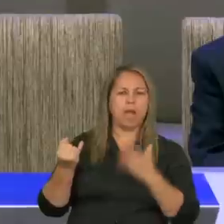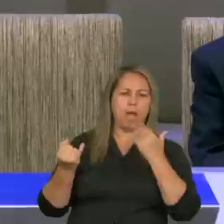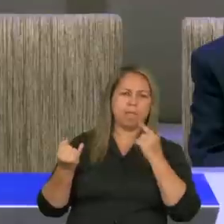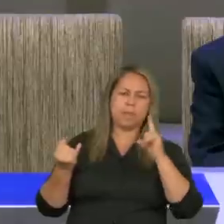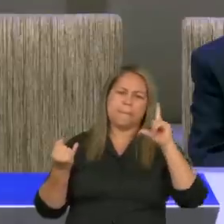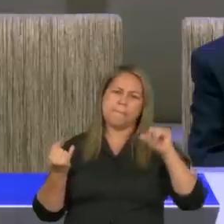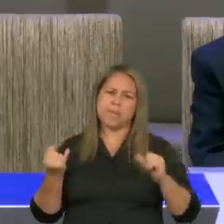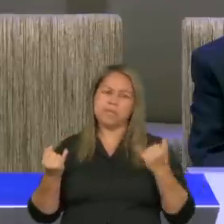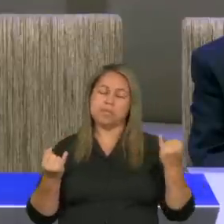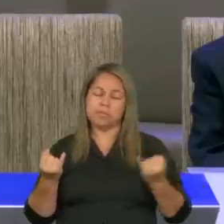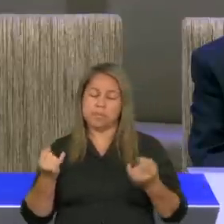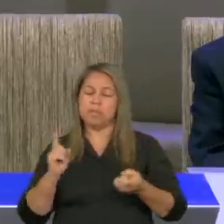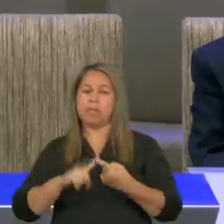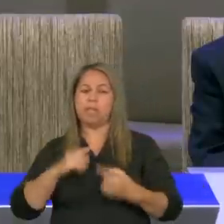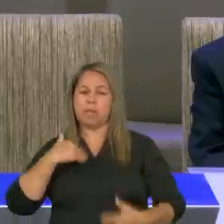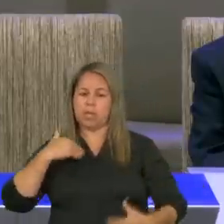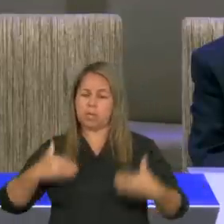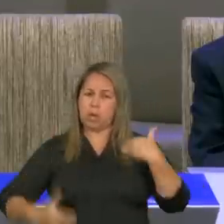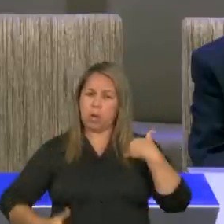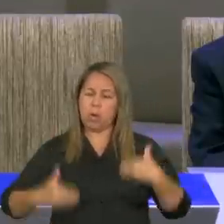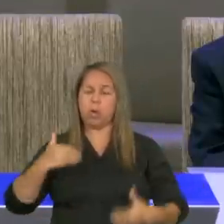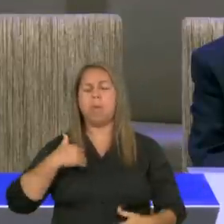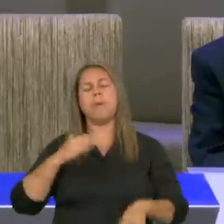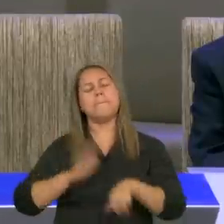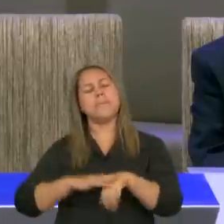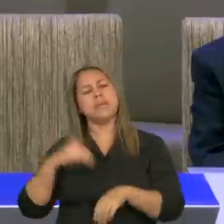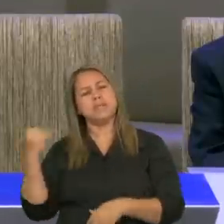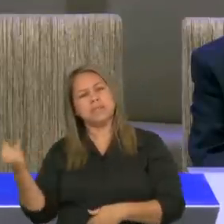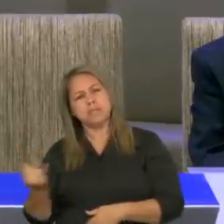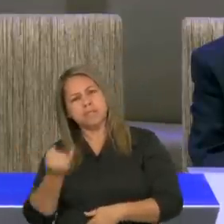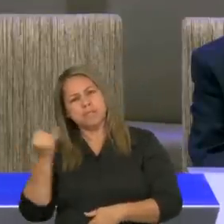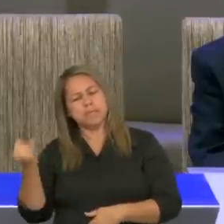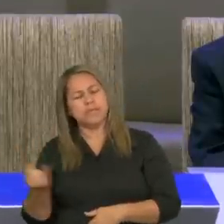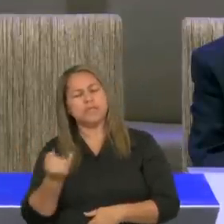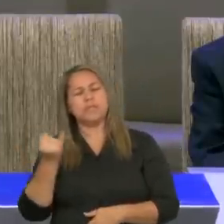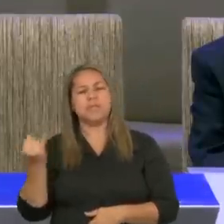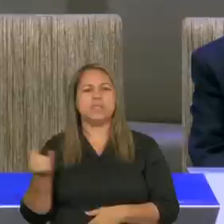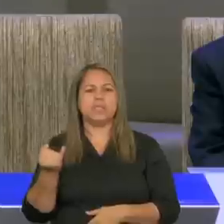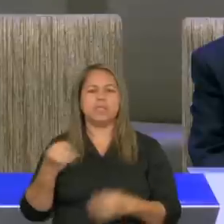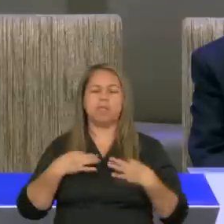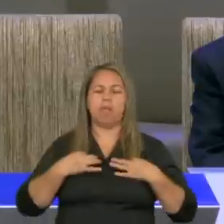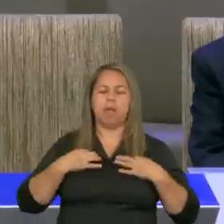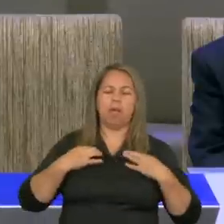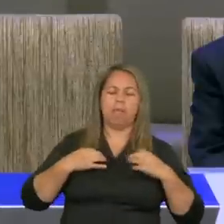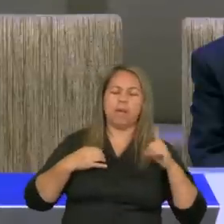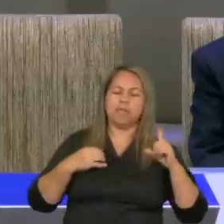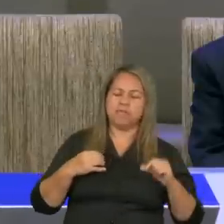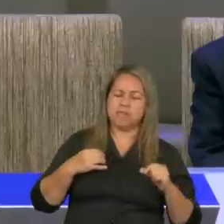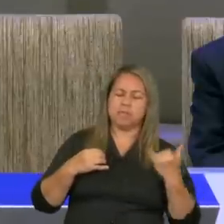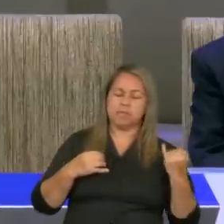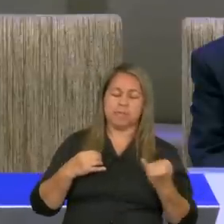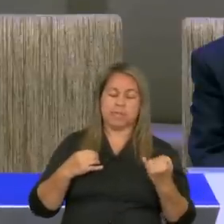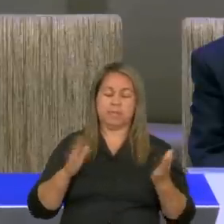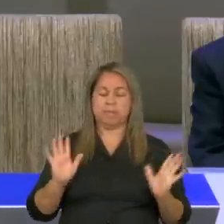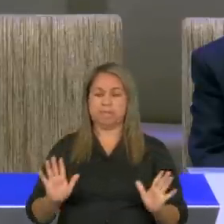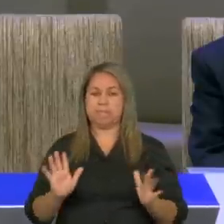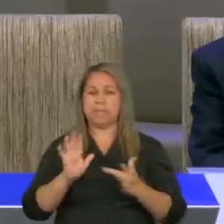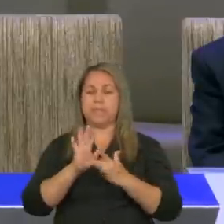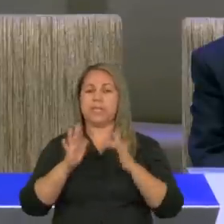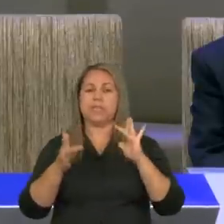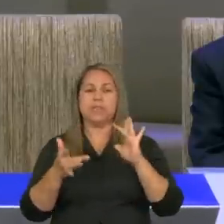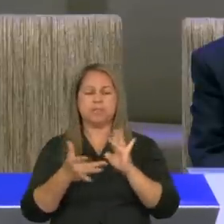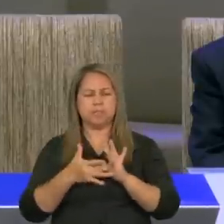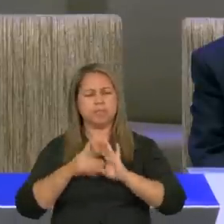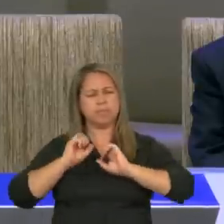e o corpo mais importante do que as roupas. Jesus traz o